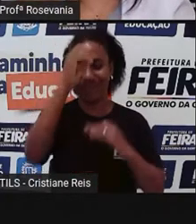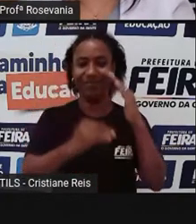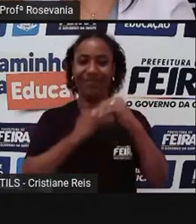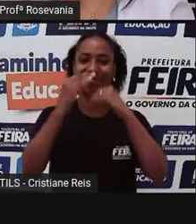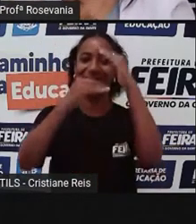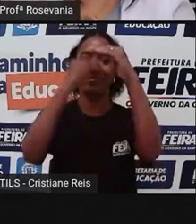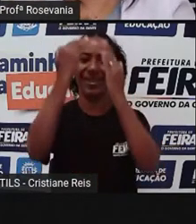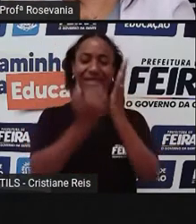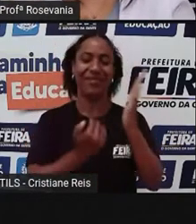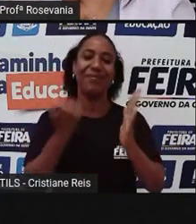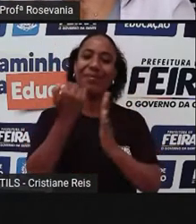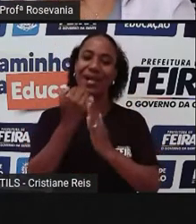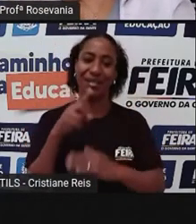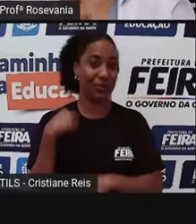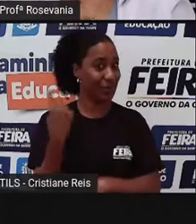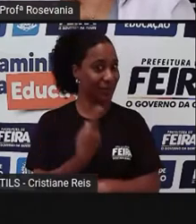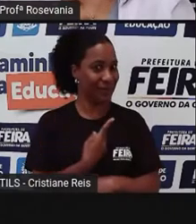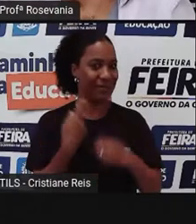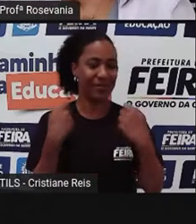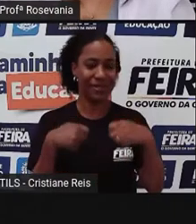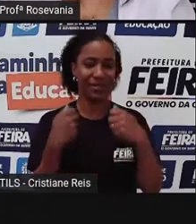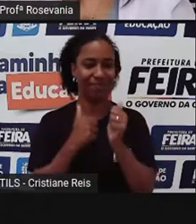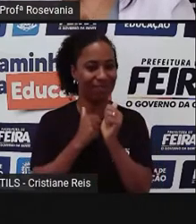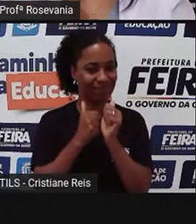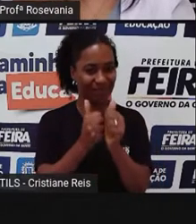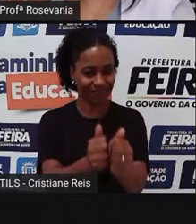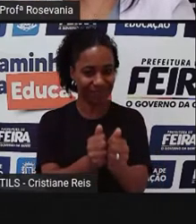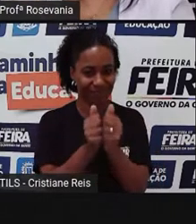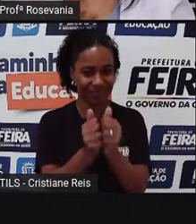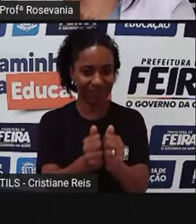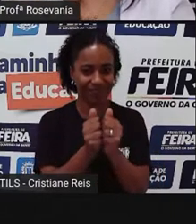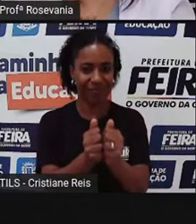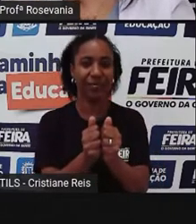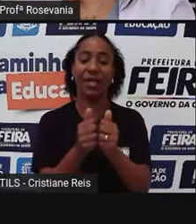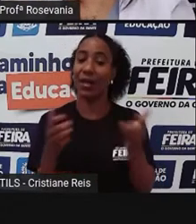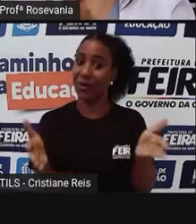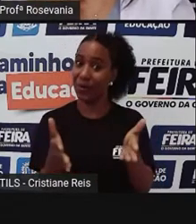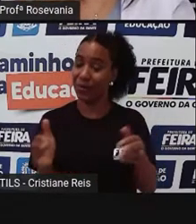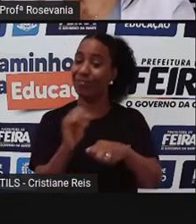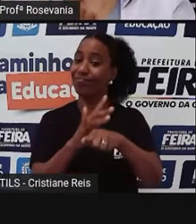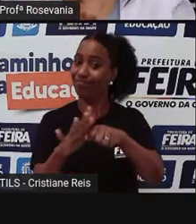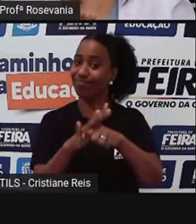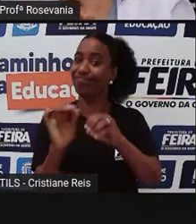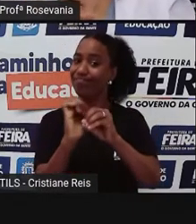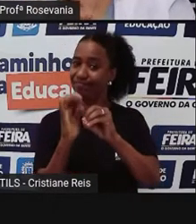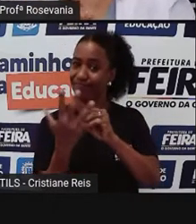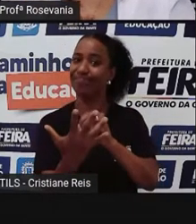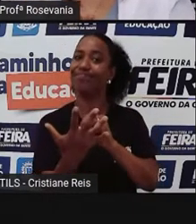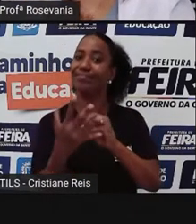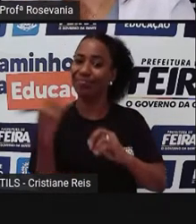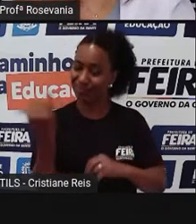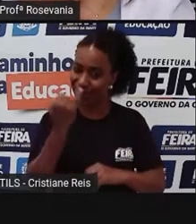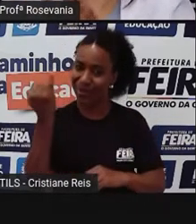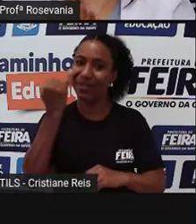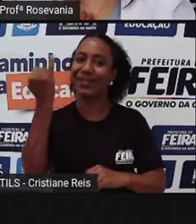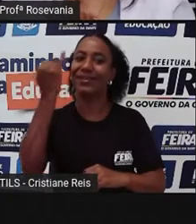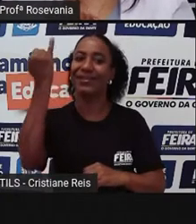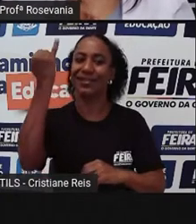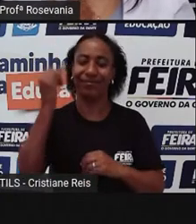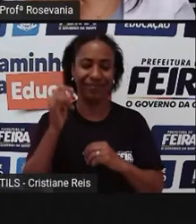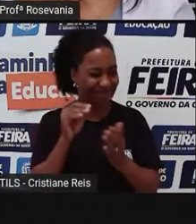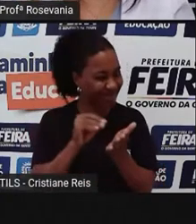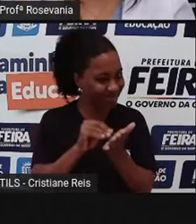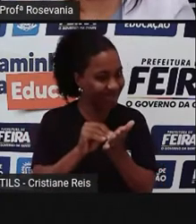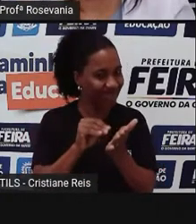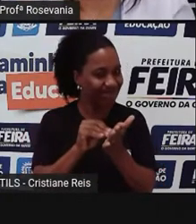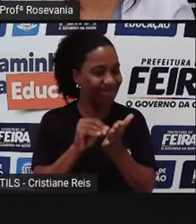desse companheirismo, só pra gente relembrar, né, e nesse momento de pandemia, esse é um pontinho que tá faltando, mas que, com fé em